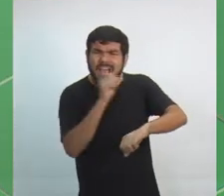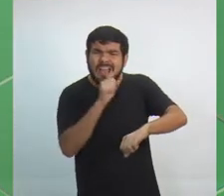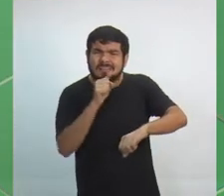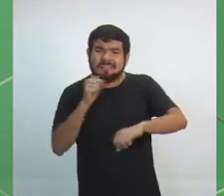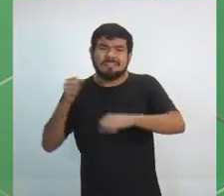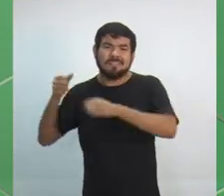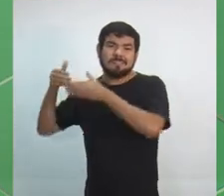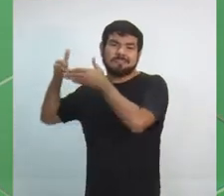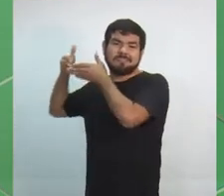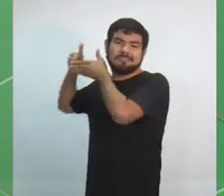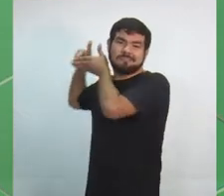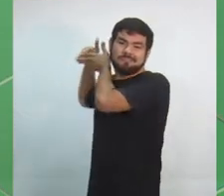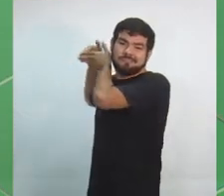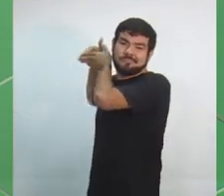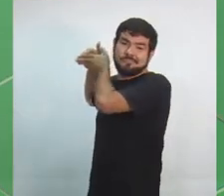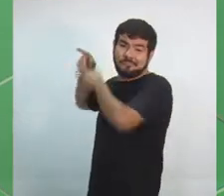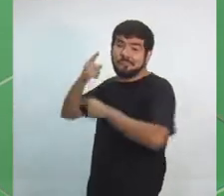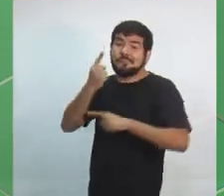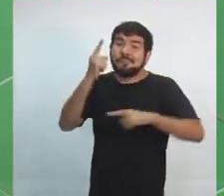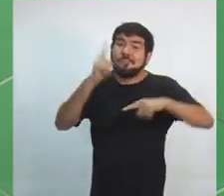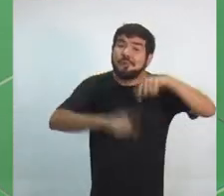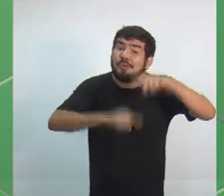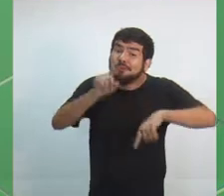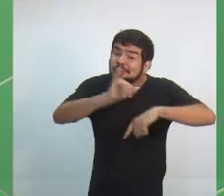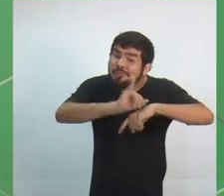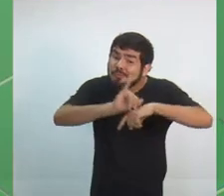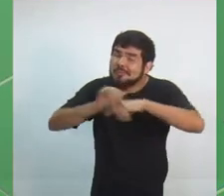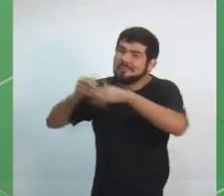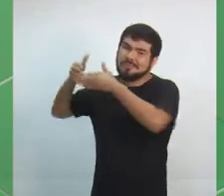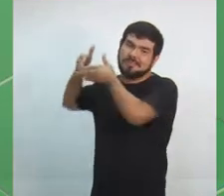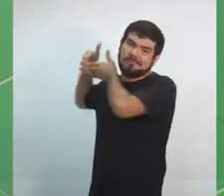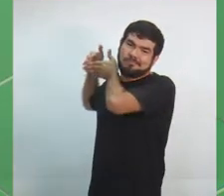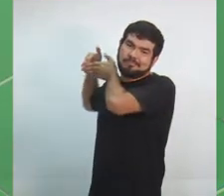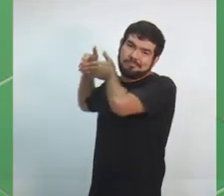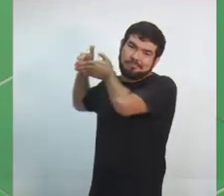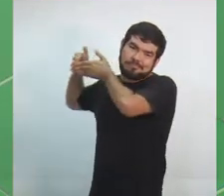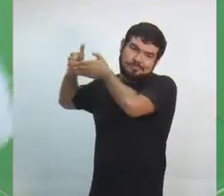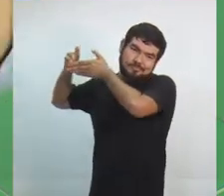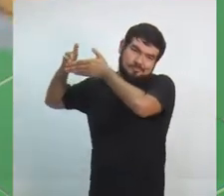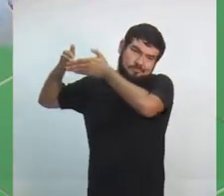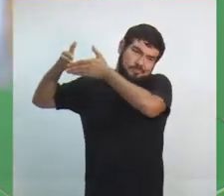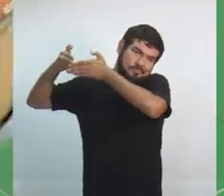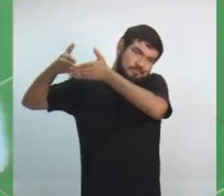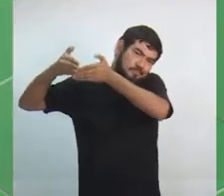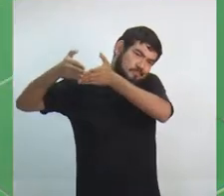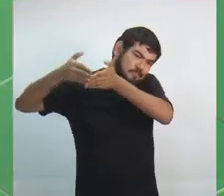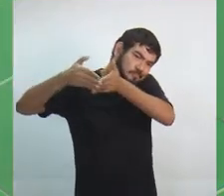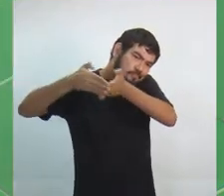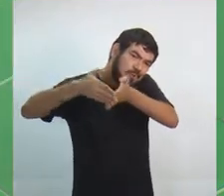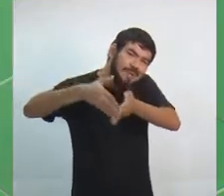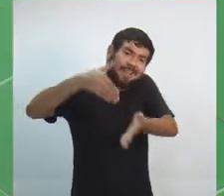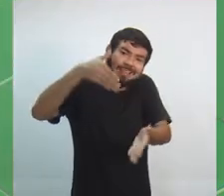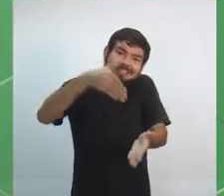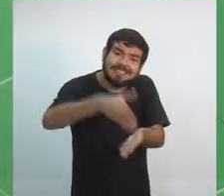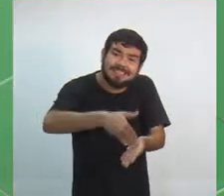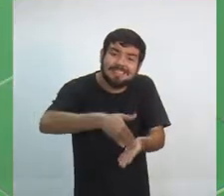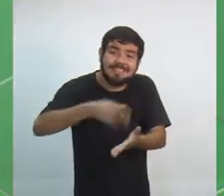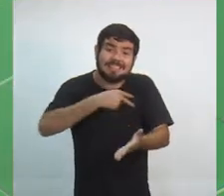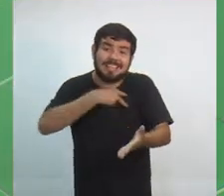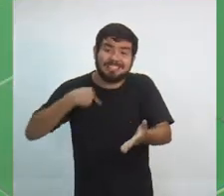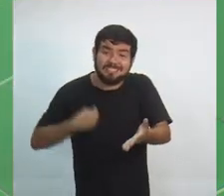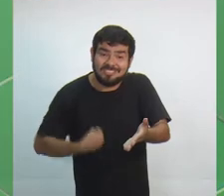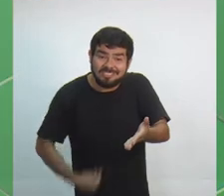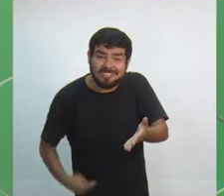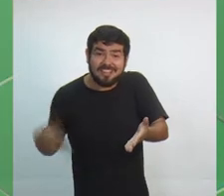ou no Japão, ou na Coreia, custará o mesmo preço do que produzir em Manaus para vender no sul do país. Essa é uma